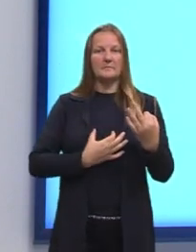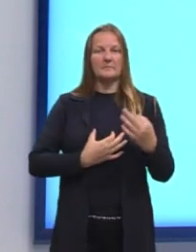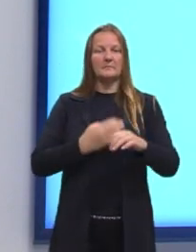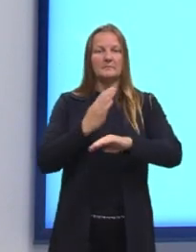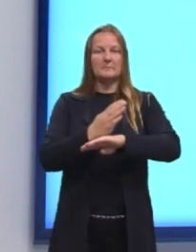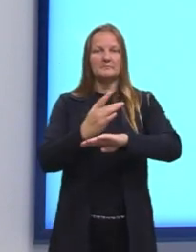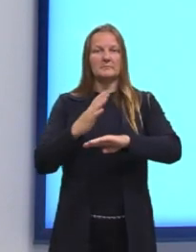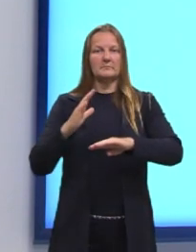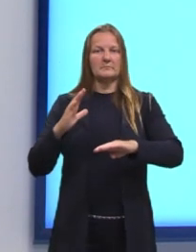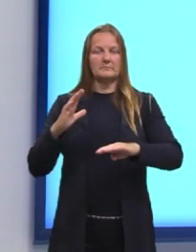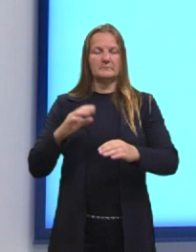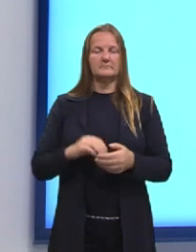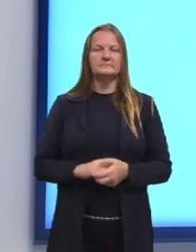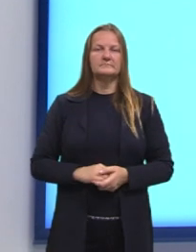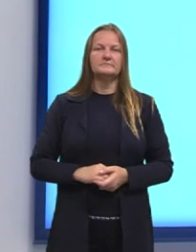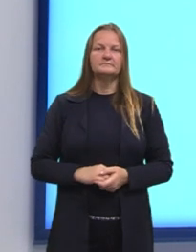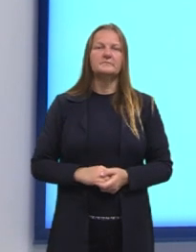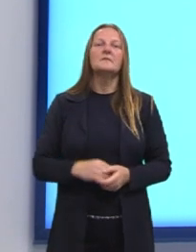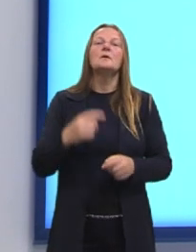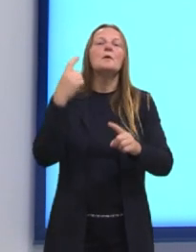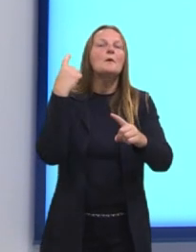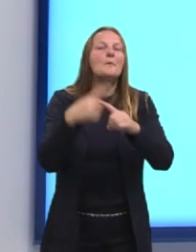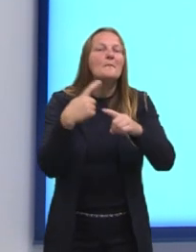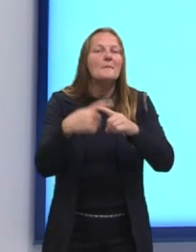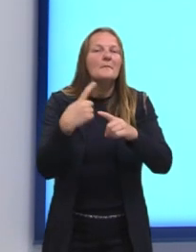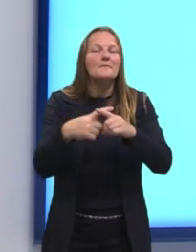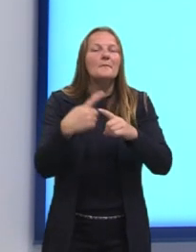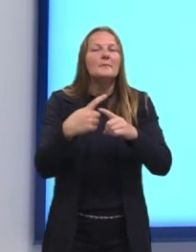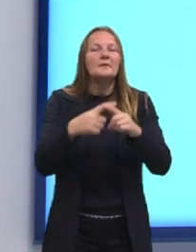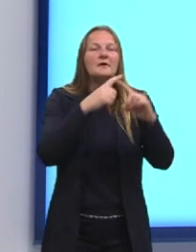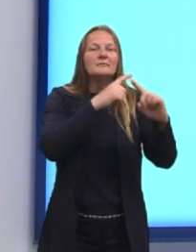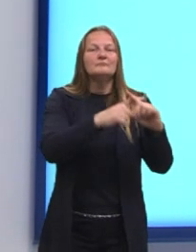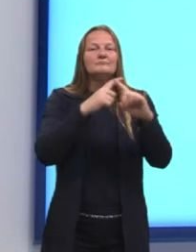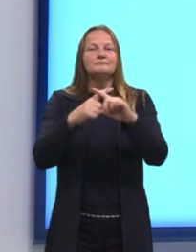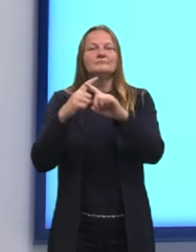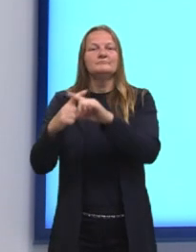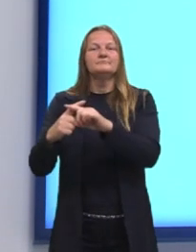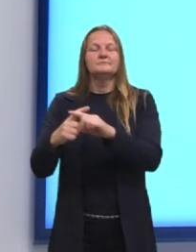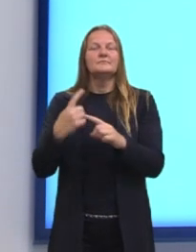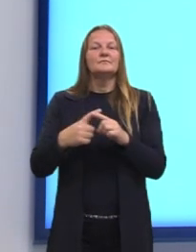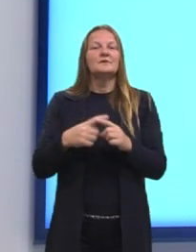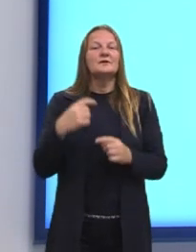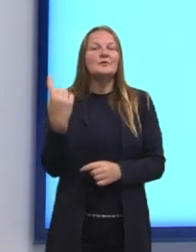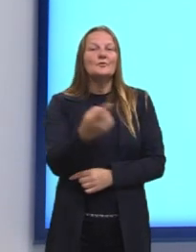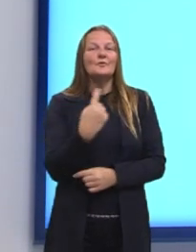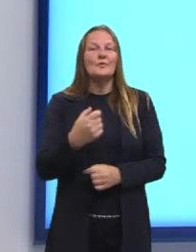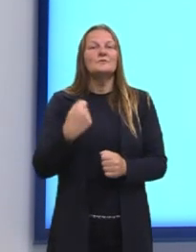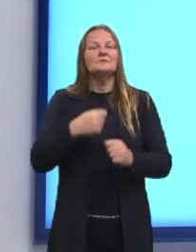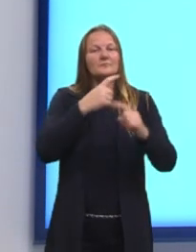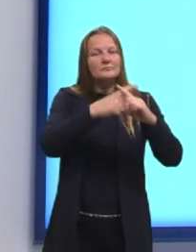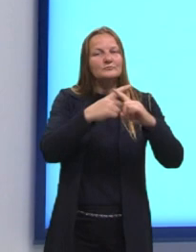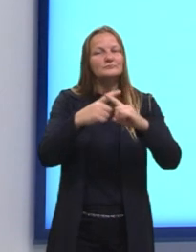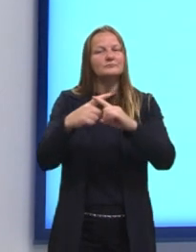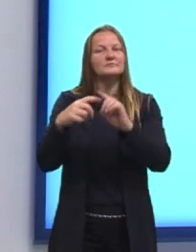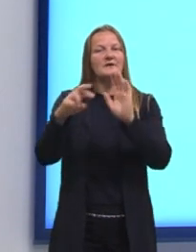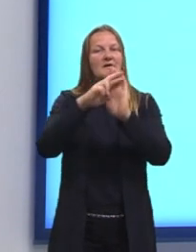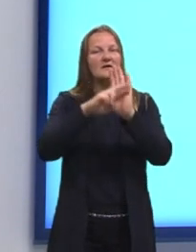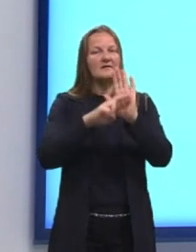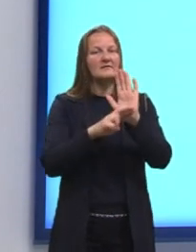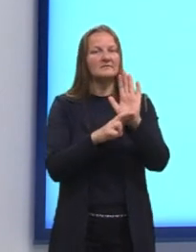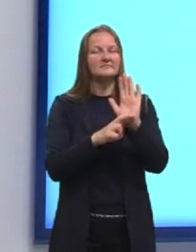medalha de bronze. E aí por que princípio multiplicativo? Porque nós multiplicamos